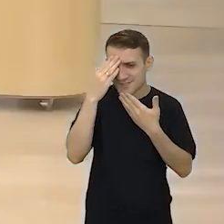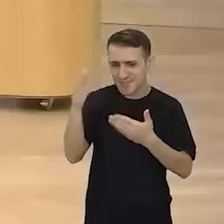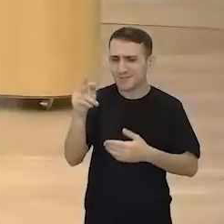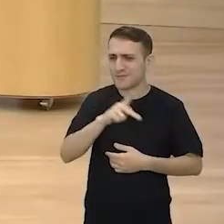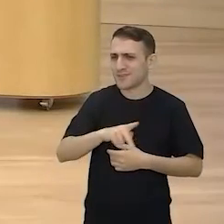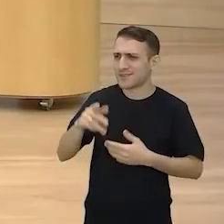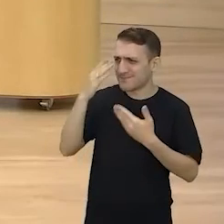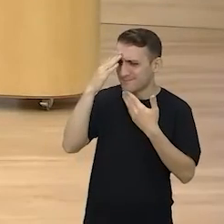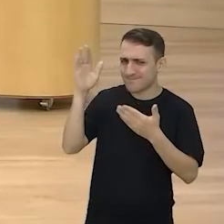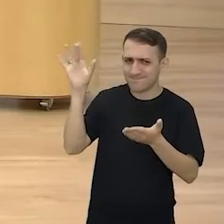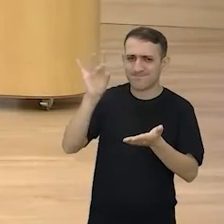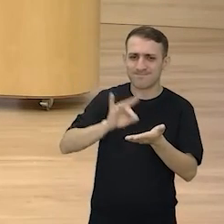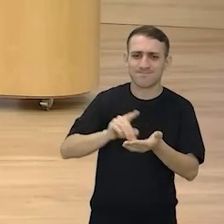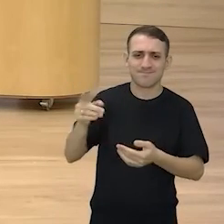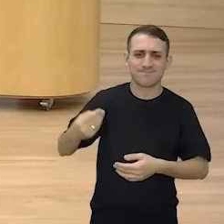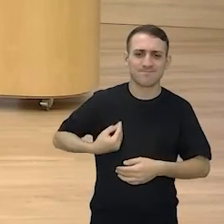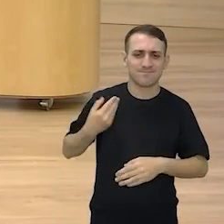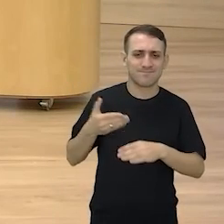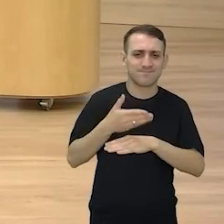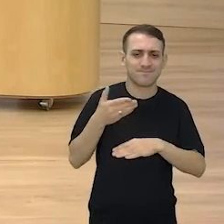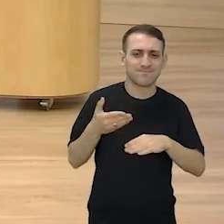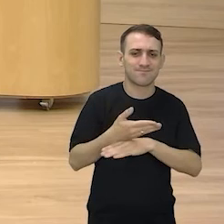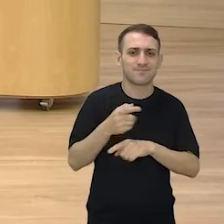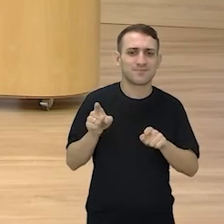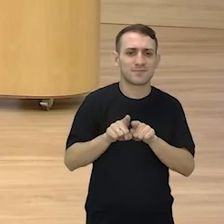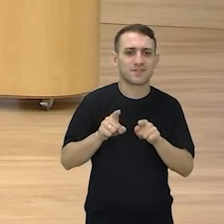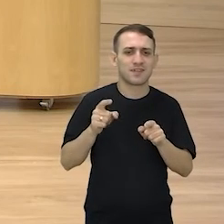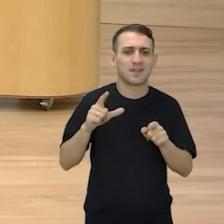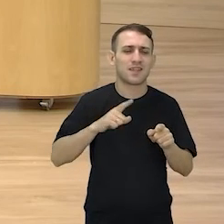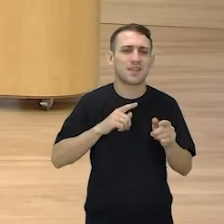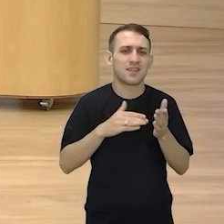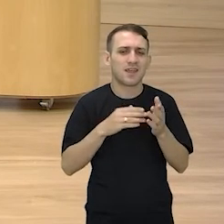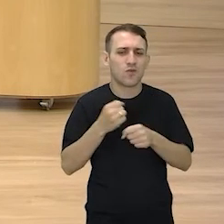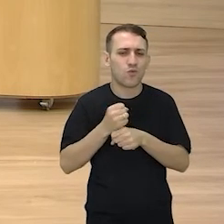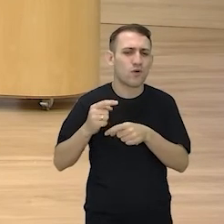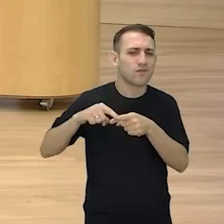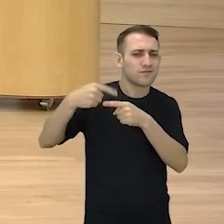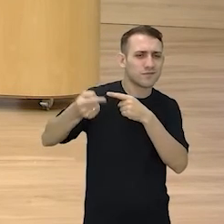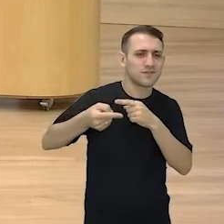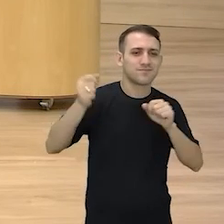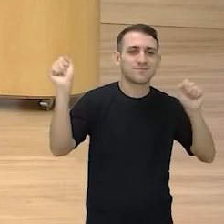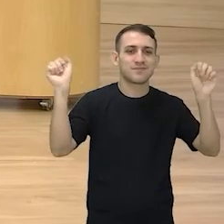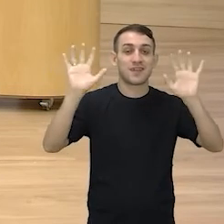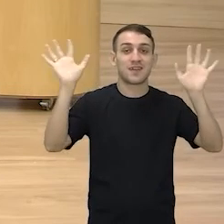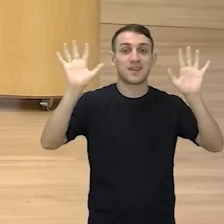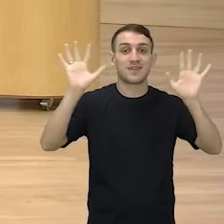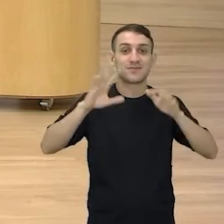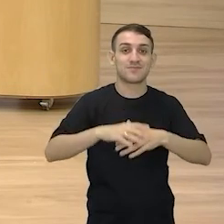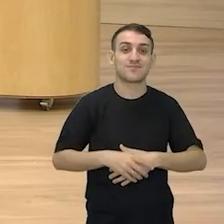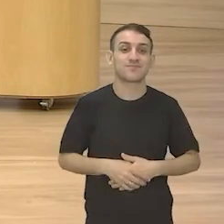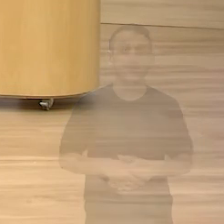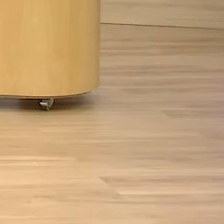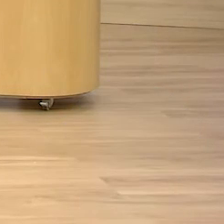Ju. Agradeço a participação. E até o ano que vem? Até o ano que vem. Tchau, gente. Tchau.